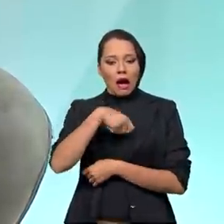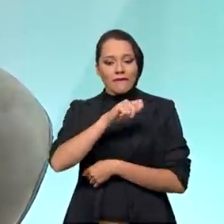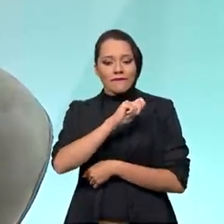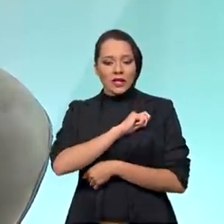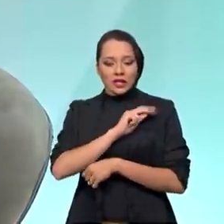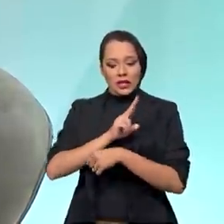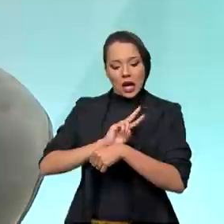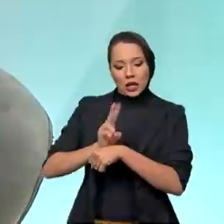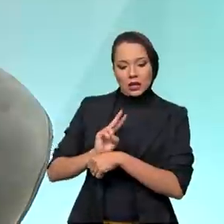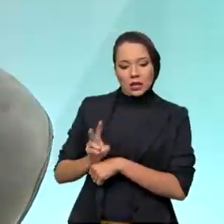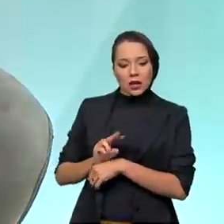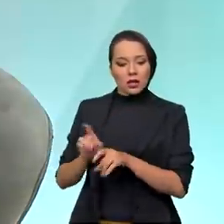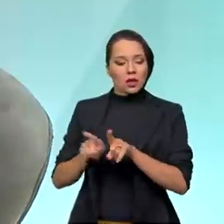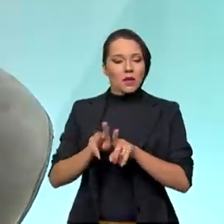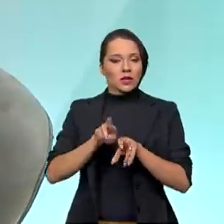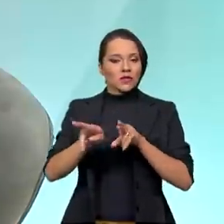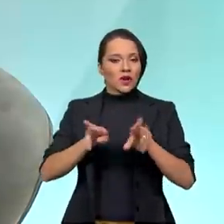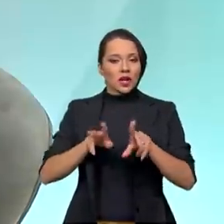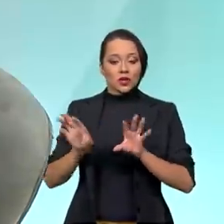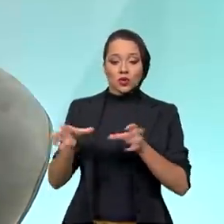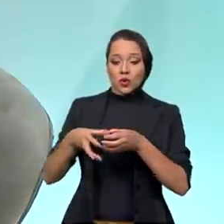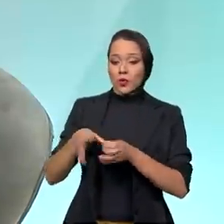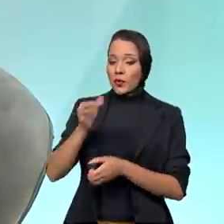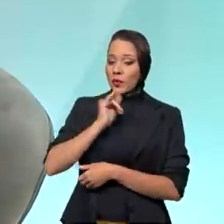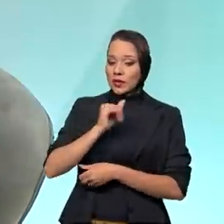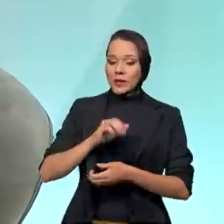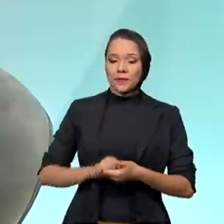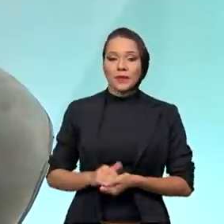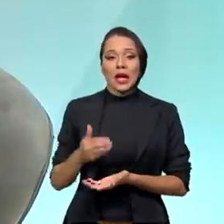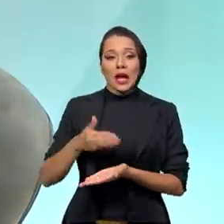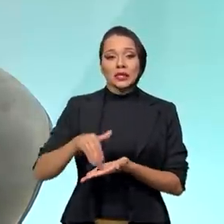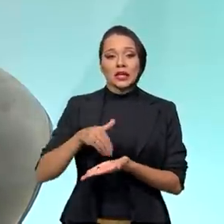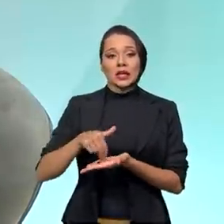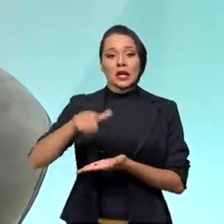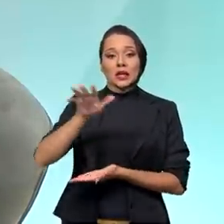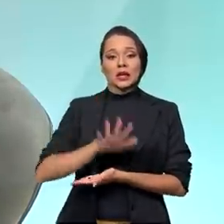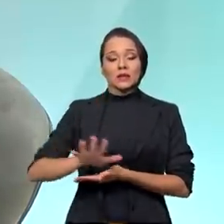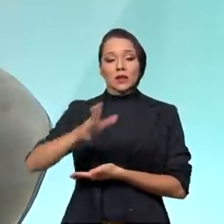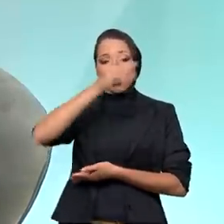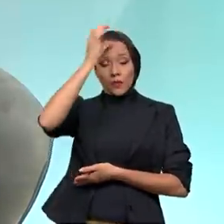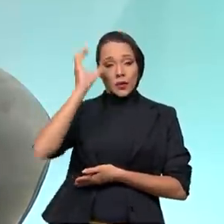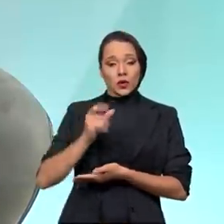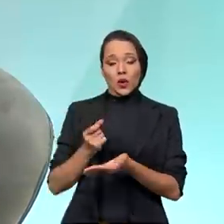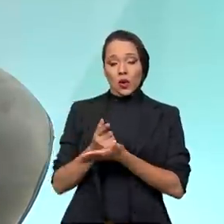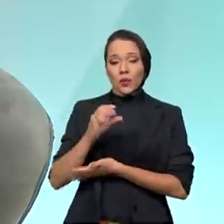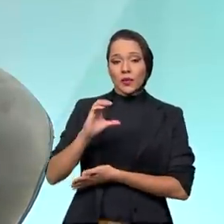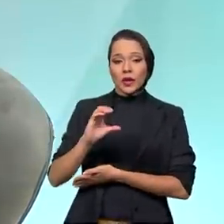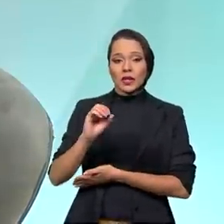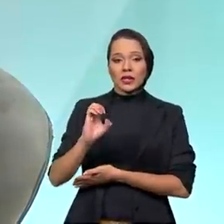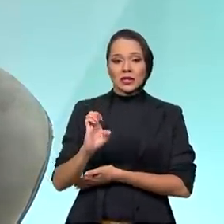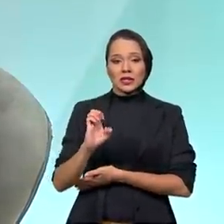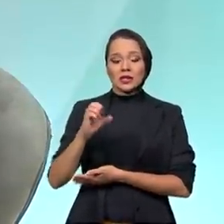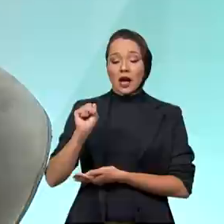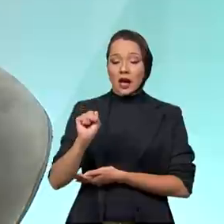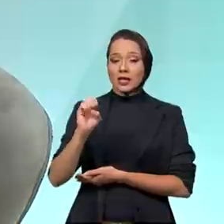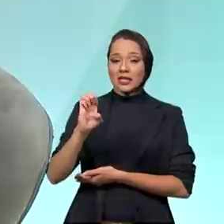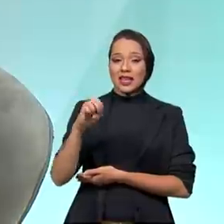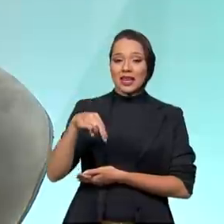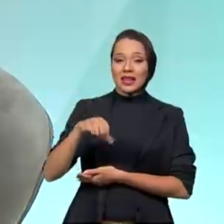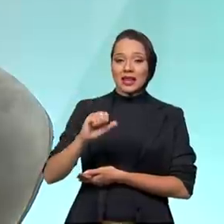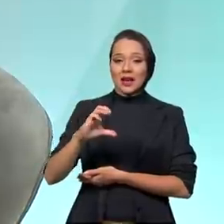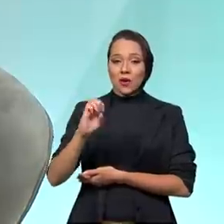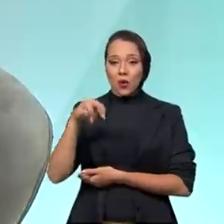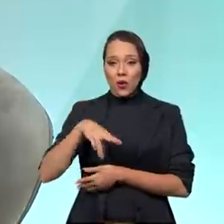é feita por vários órgãos, por exemplo, a Secretaria Nacional do Consumidor, a Senacom, vinculada ao